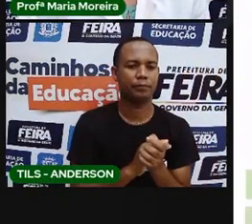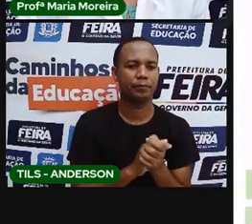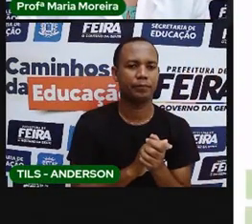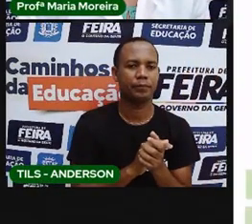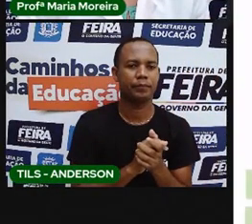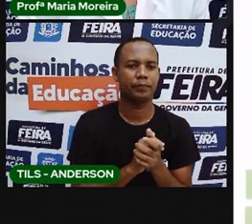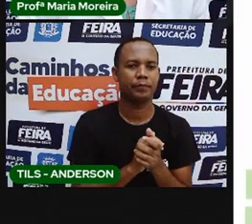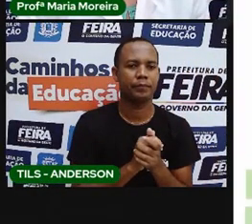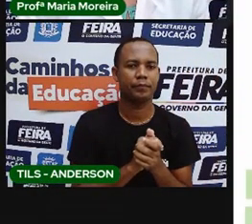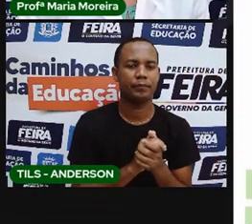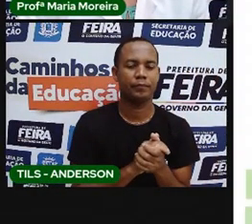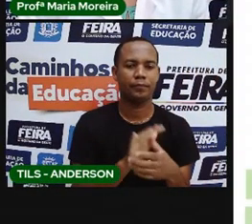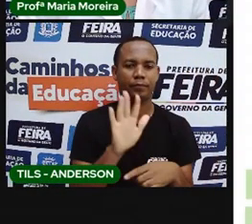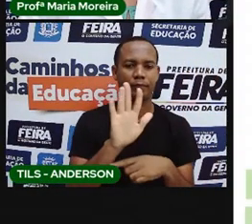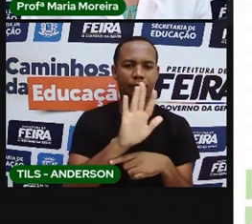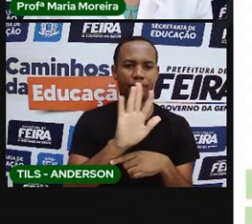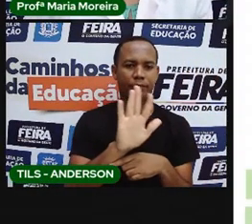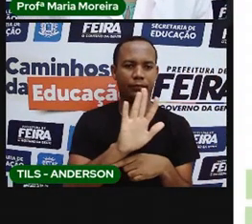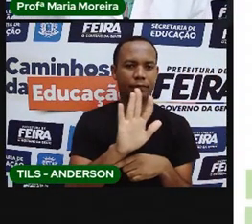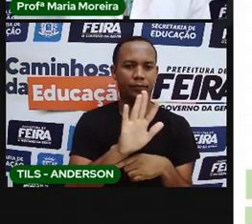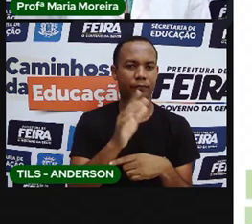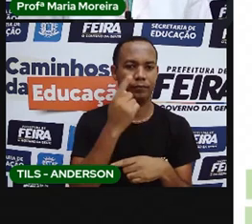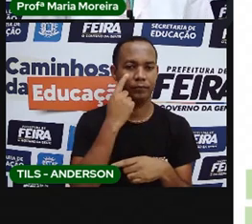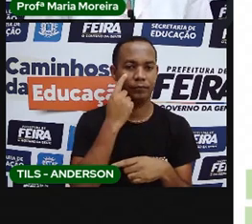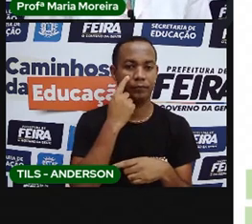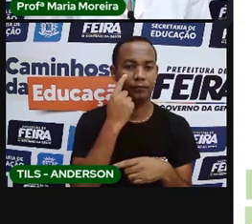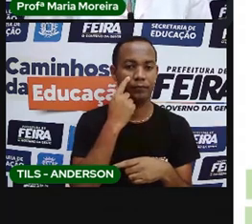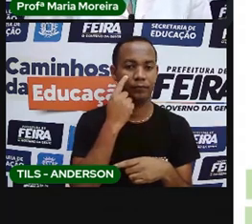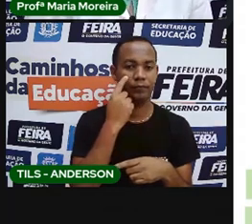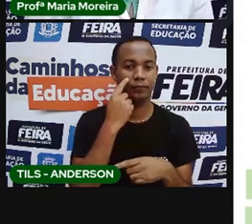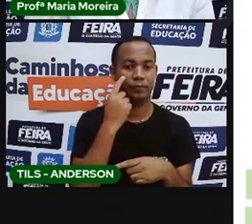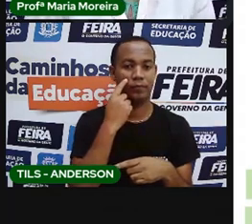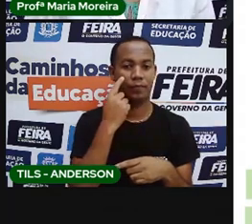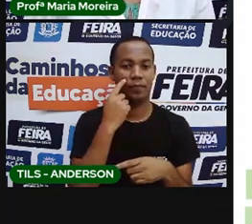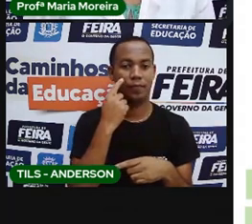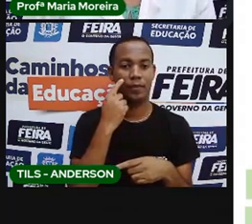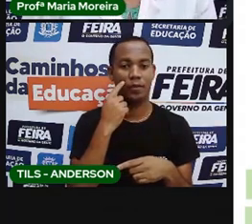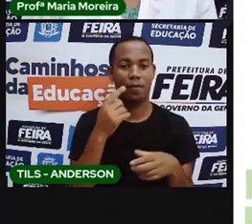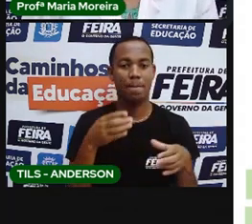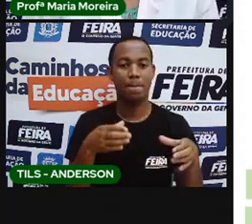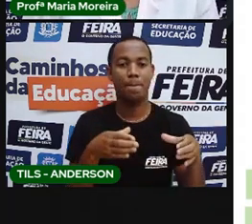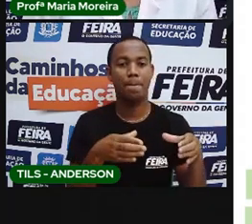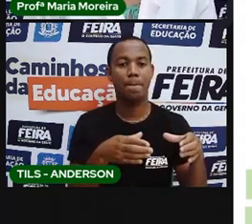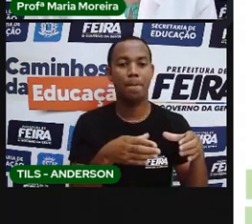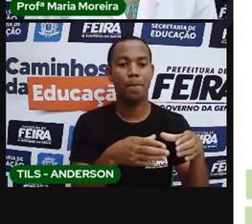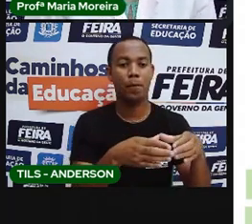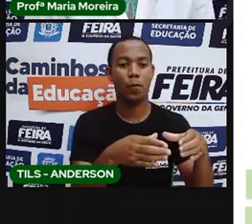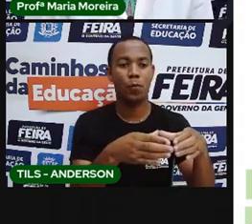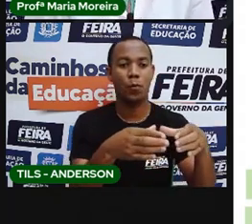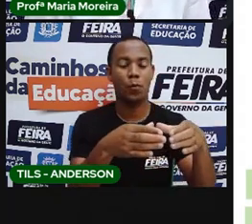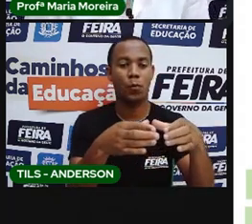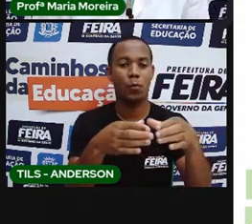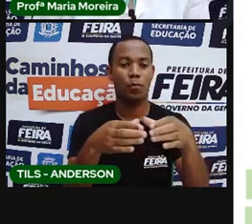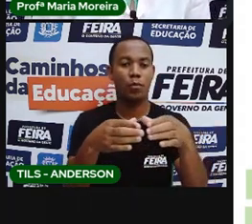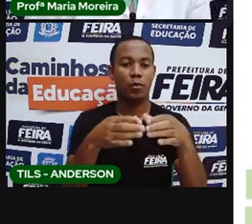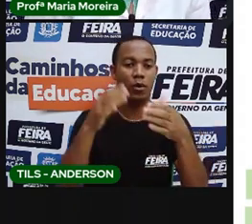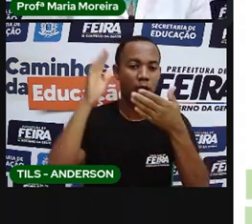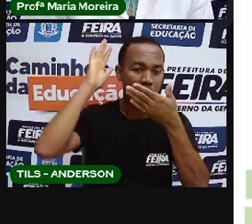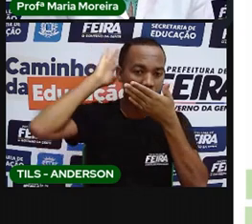vamos! Nosso iduai aqui pra vocês, né? Nossas raízes, vamos falar agora sobre os povos